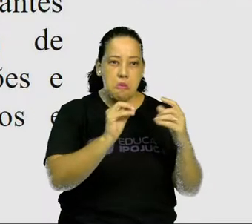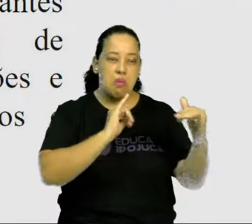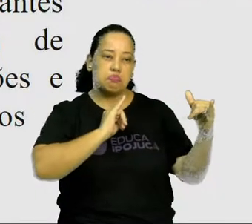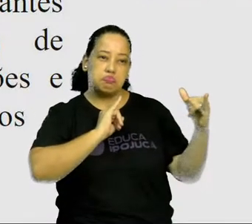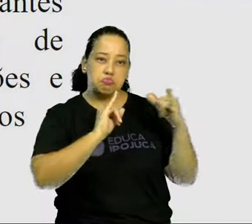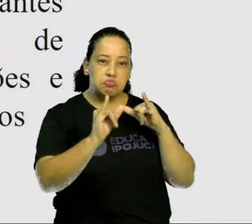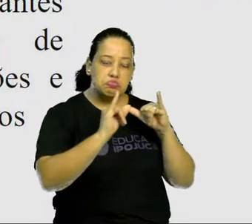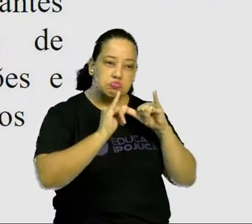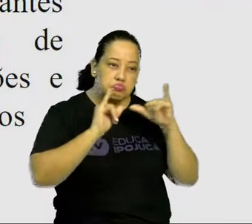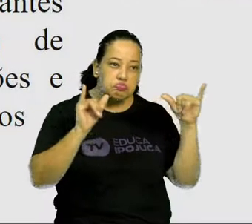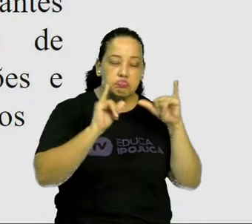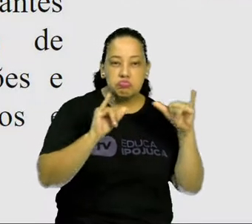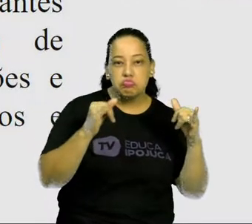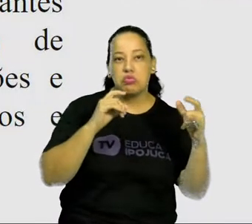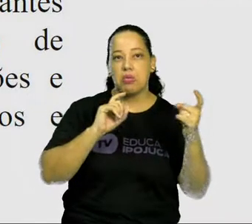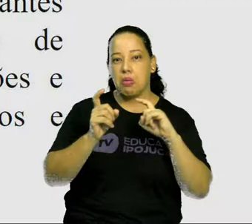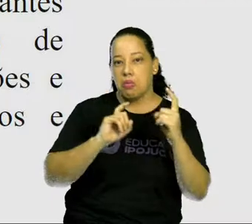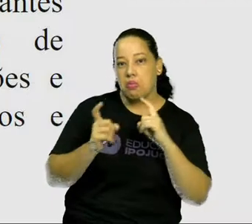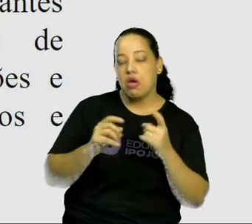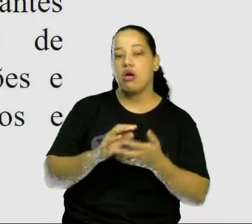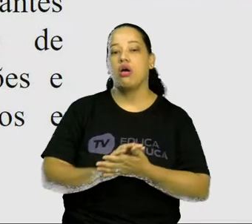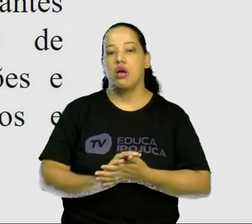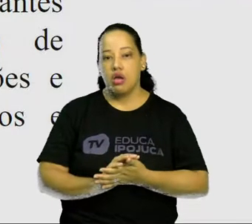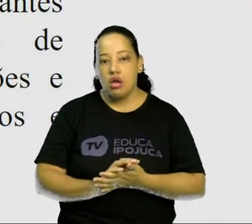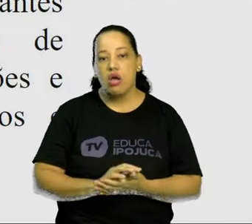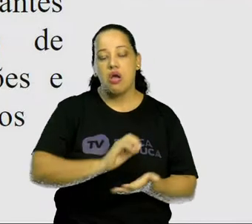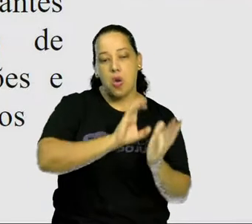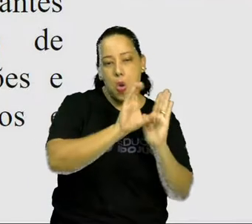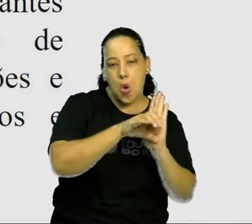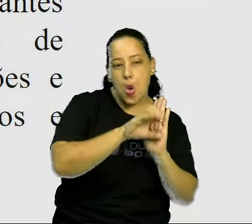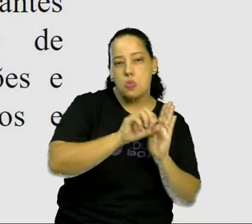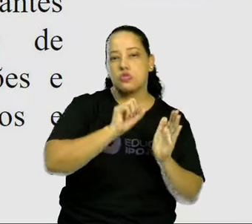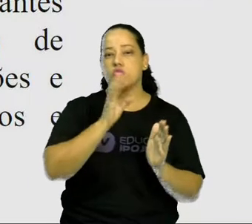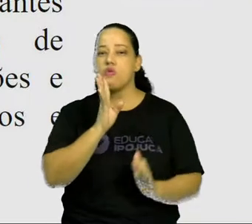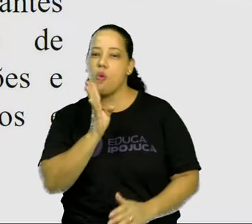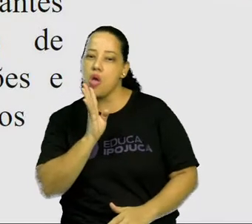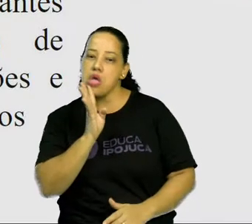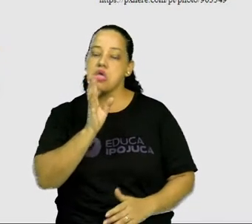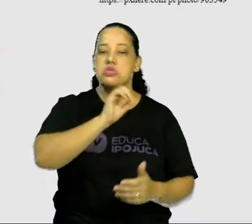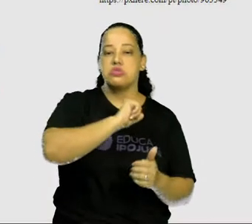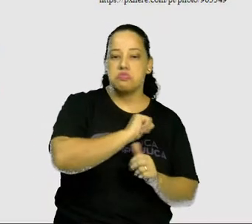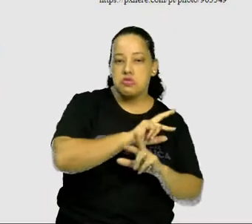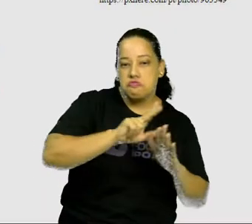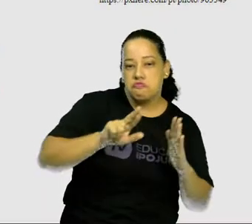pontos de vistas, modificações de conceitos e conhecimentos diversos.